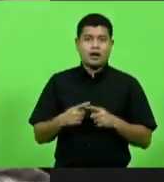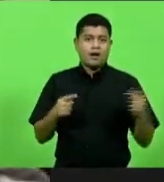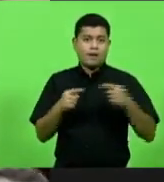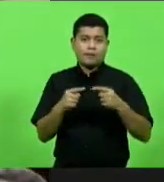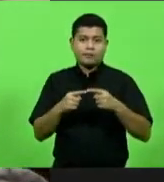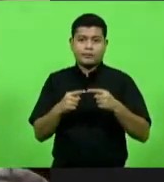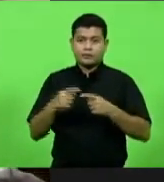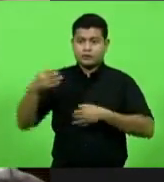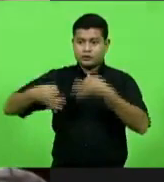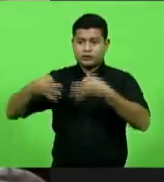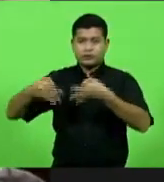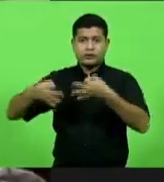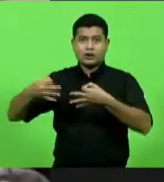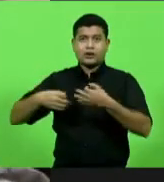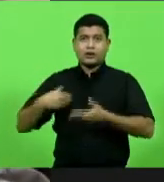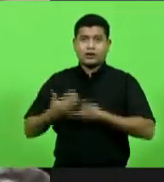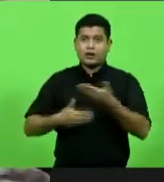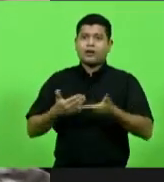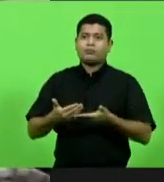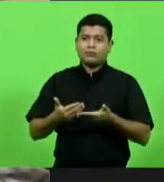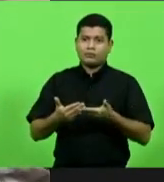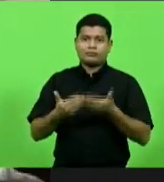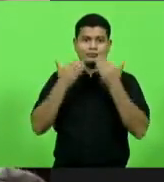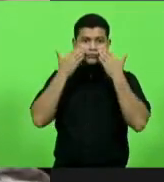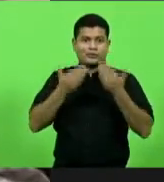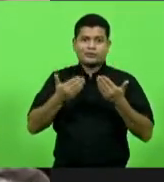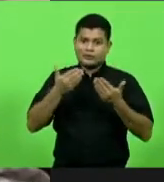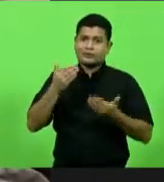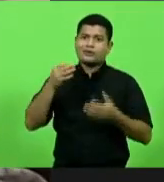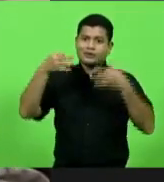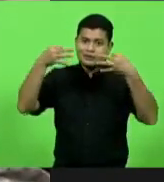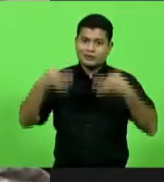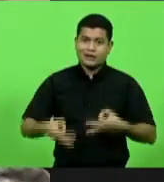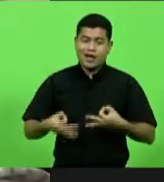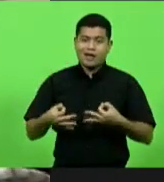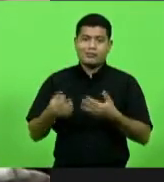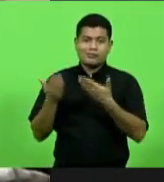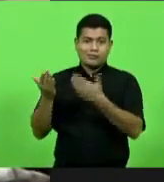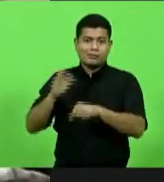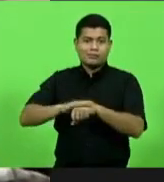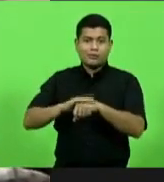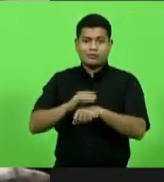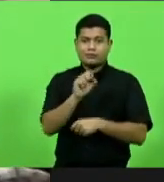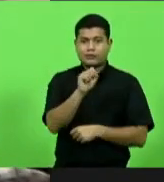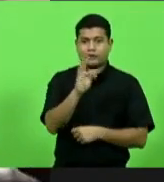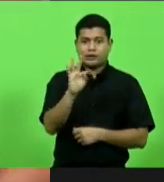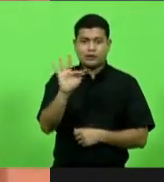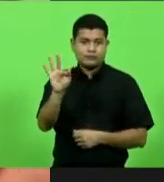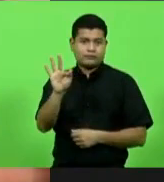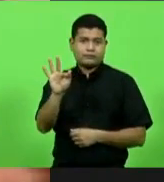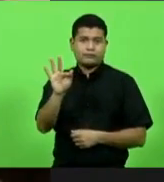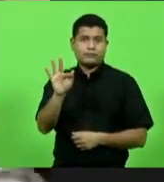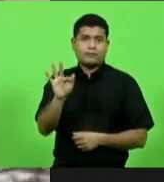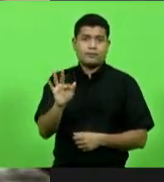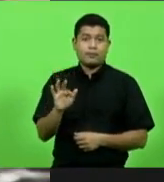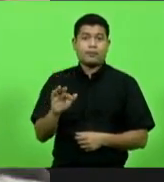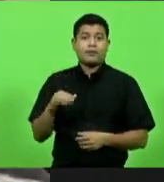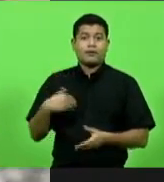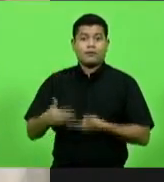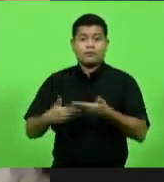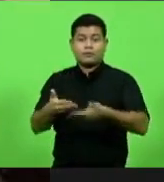que depois foram confirmadas pelo Supremo Tribunal Federal, e o processo